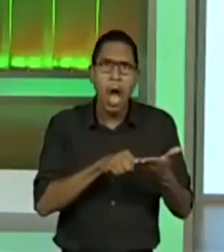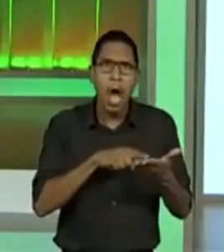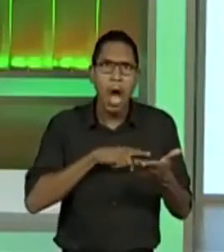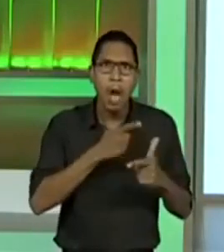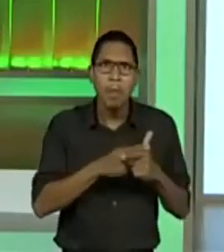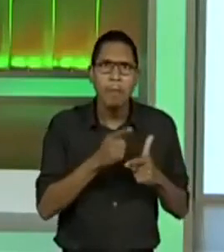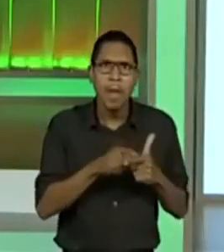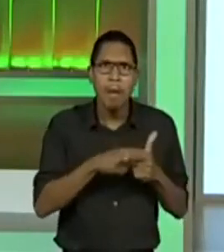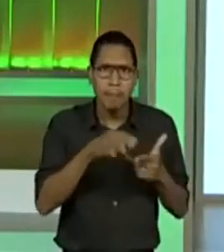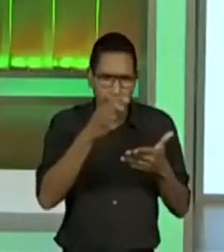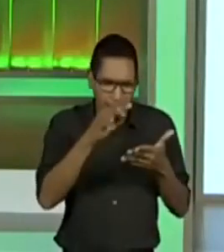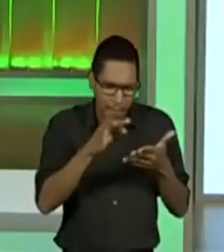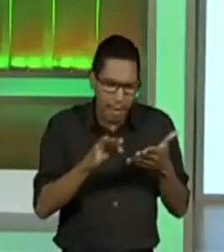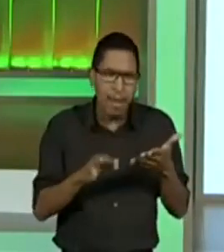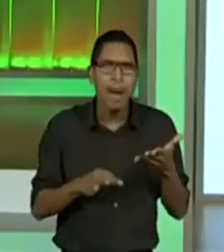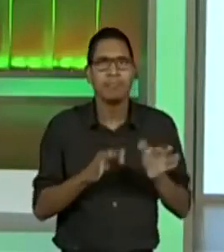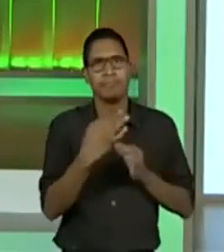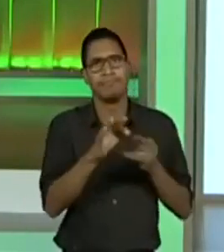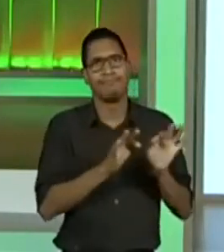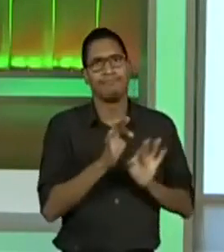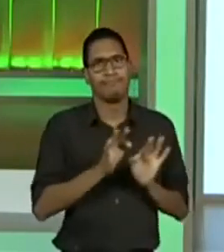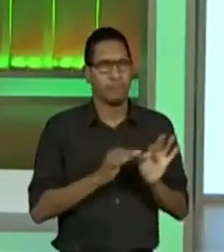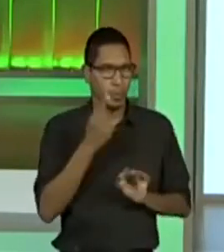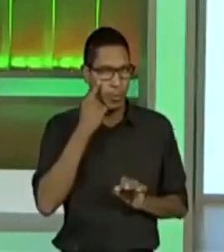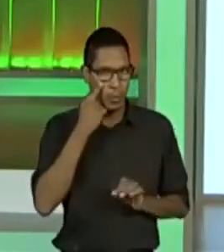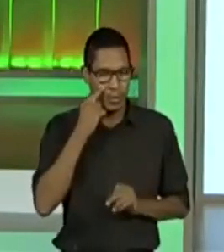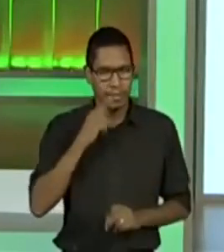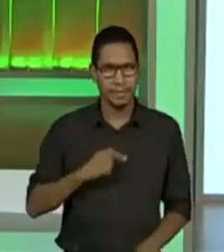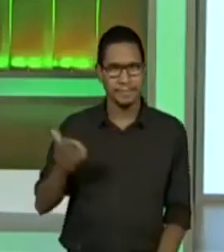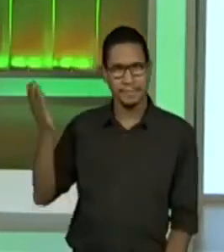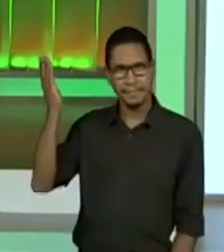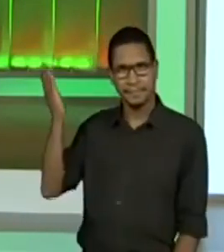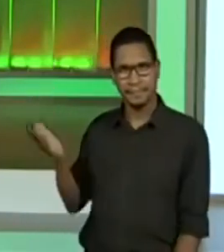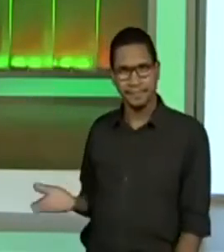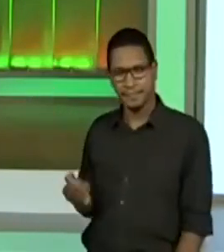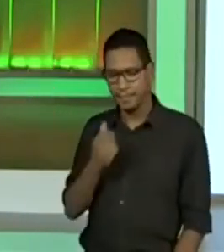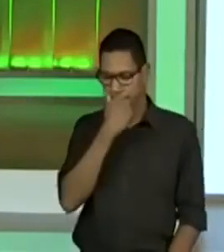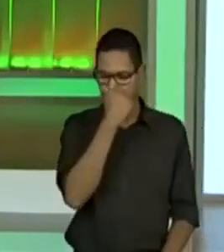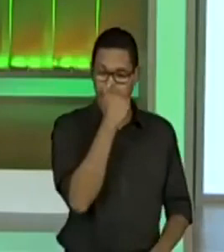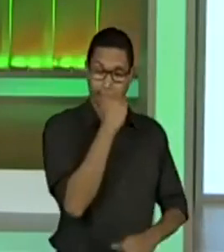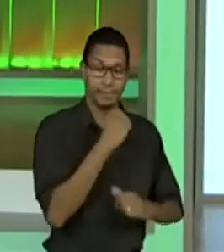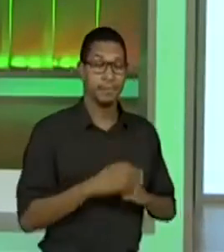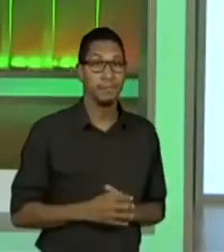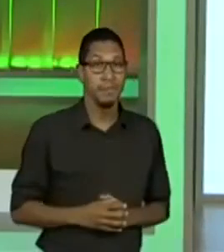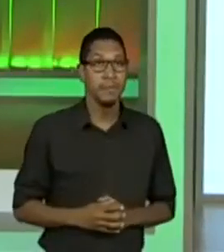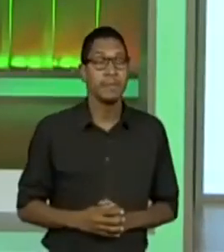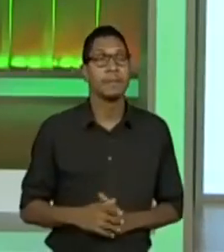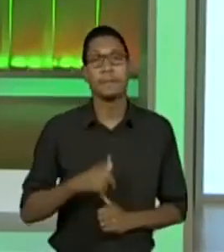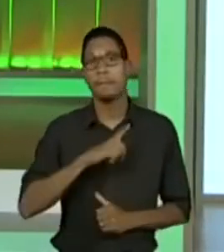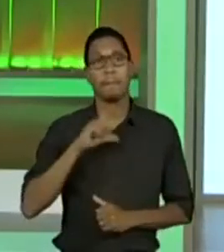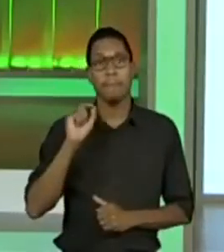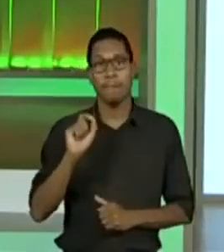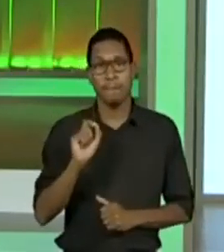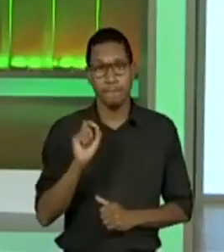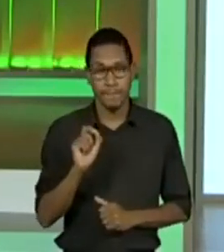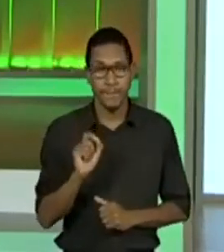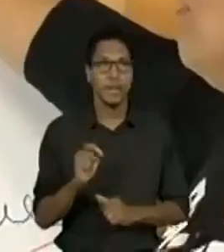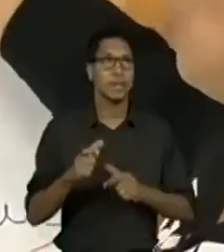acordo com o que nós temos aqui. Então, ó, só, ainda estamos na recordação, nós vimos, local,